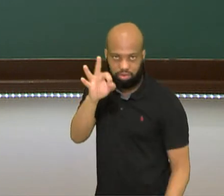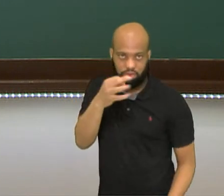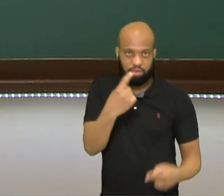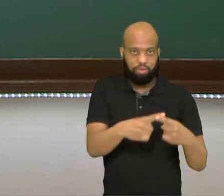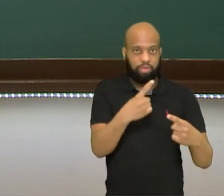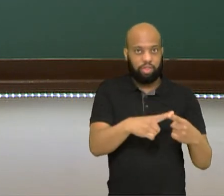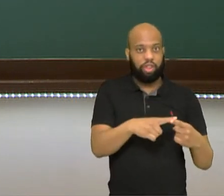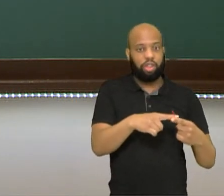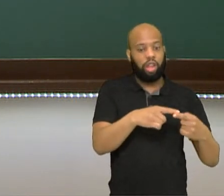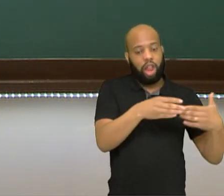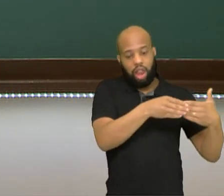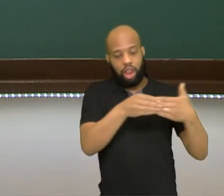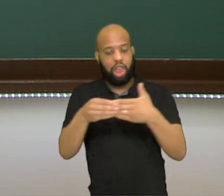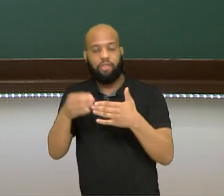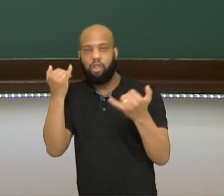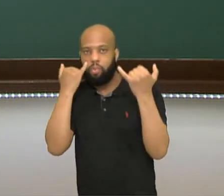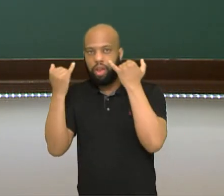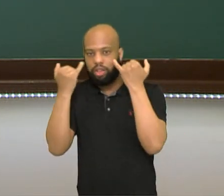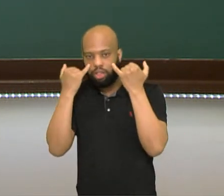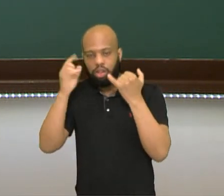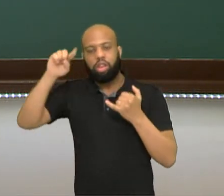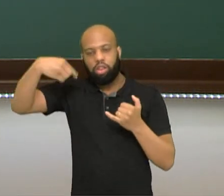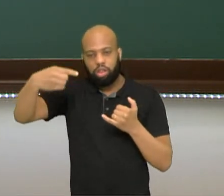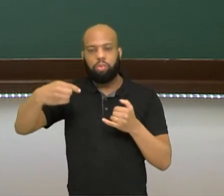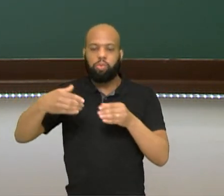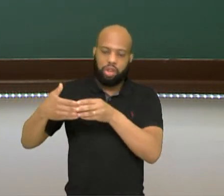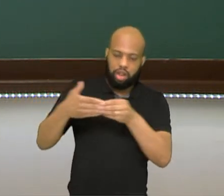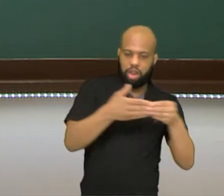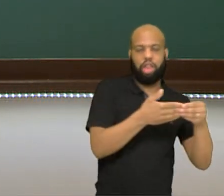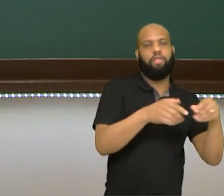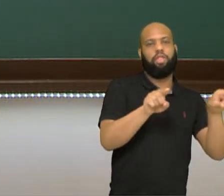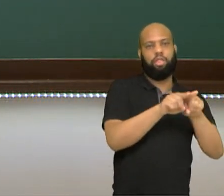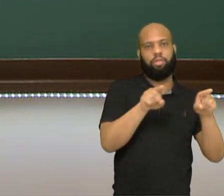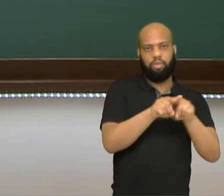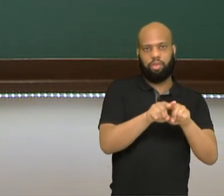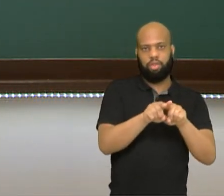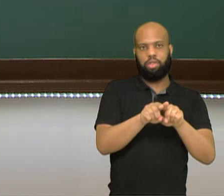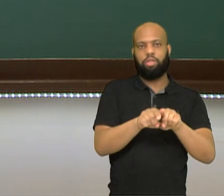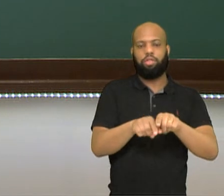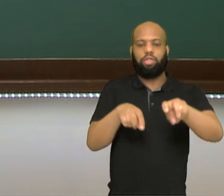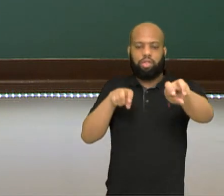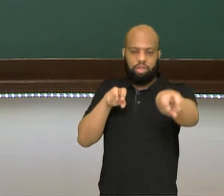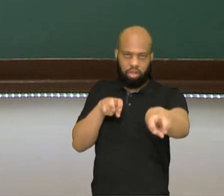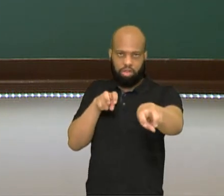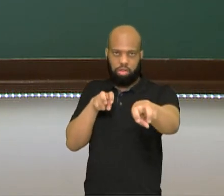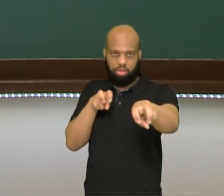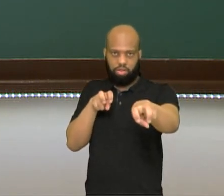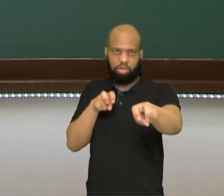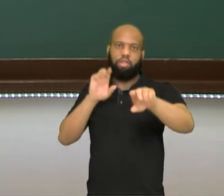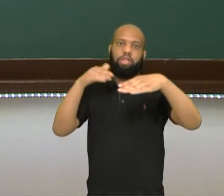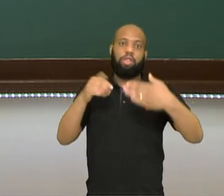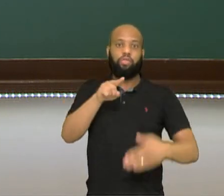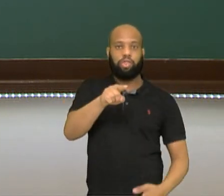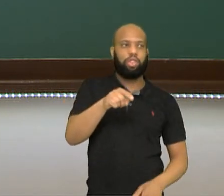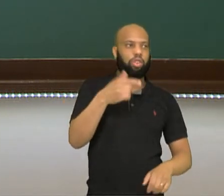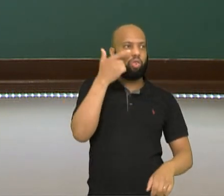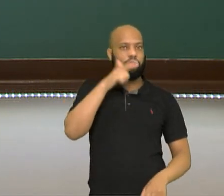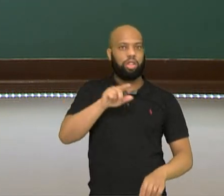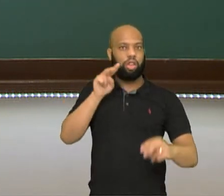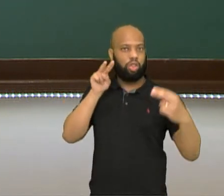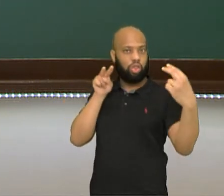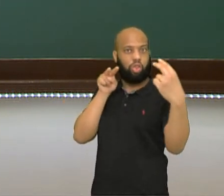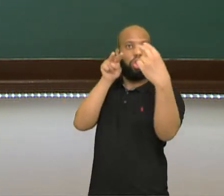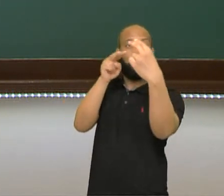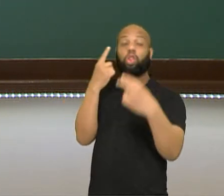traz até teu olho e ela também leva informação visual de você, refletindo no espelho e levando até o motorista. Você conversa olhando